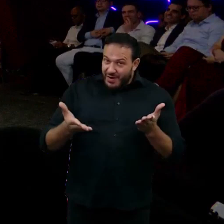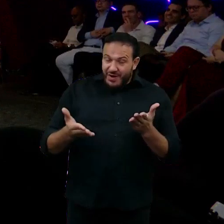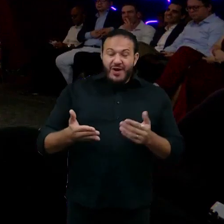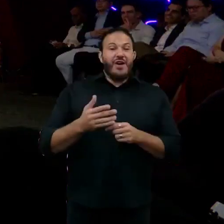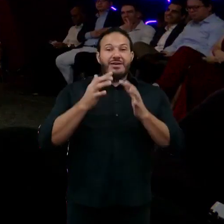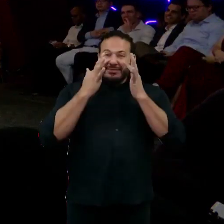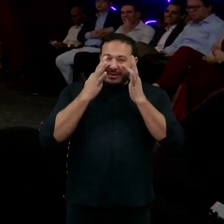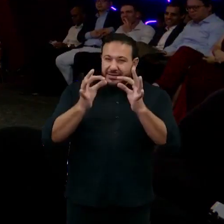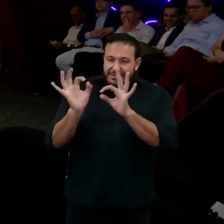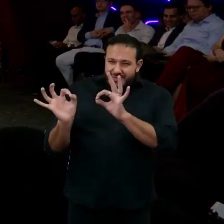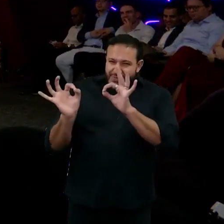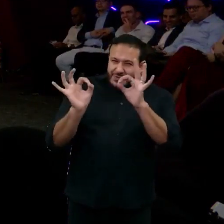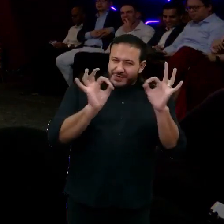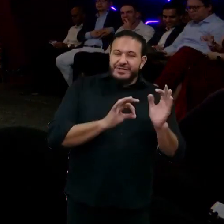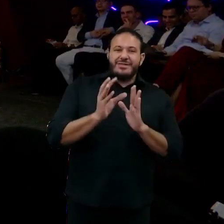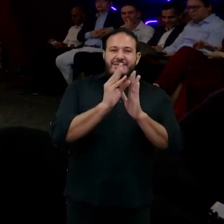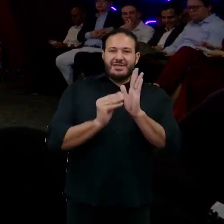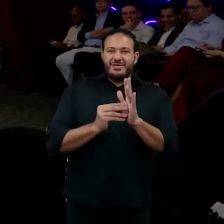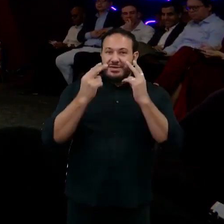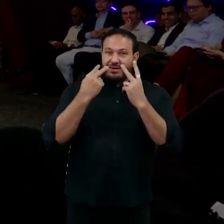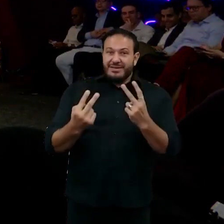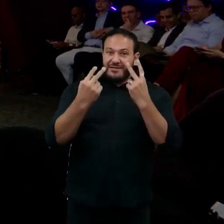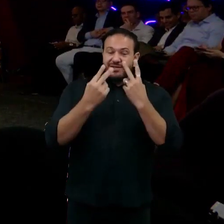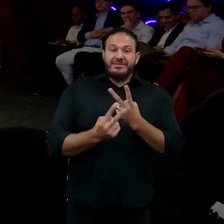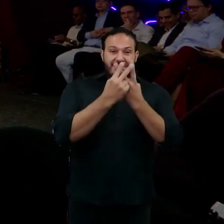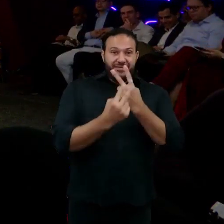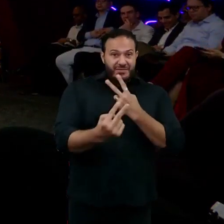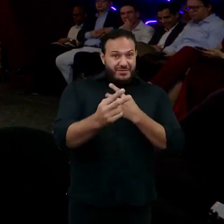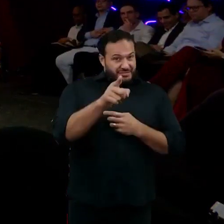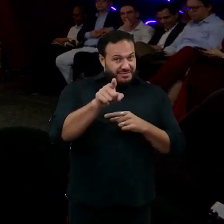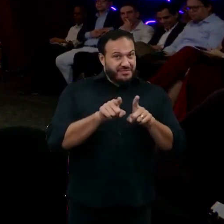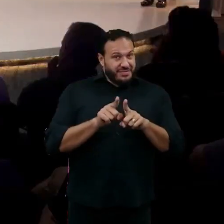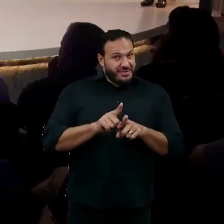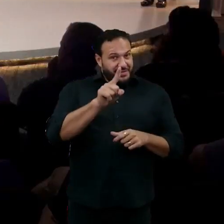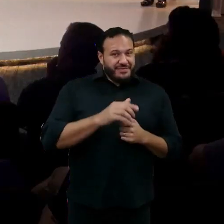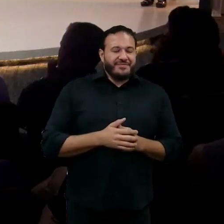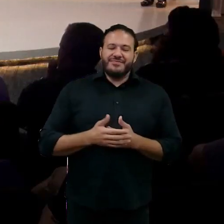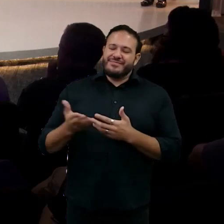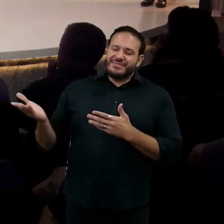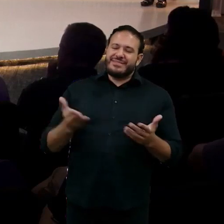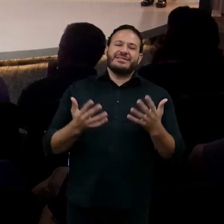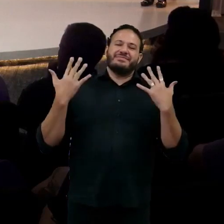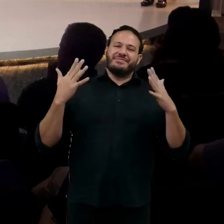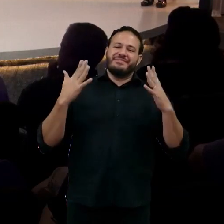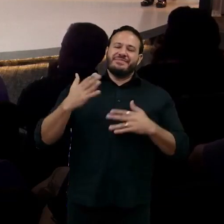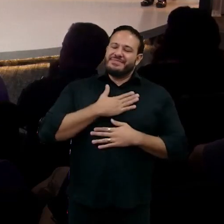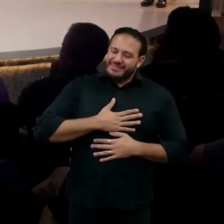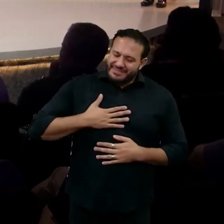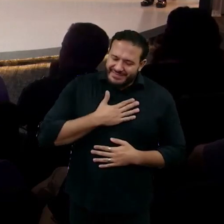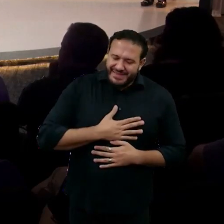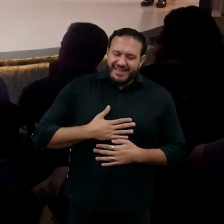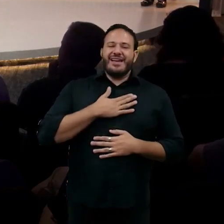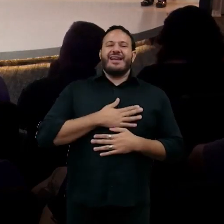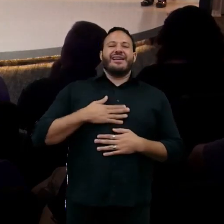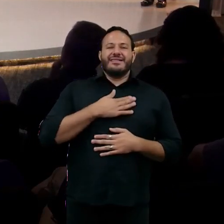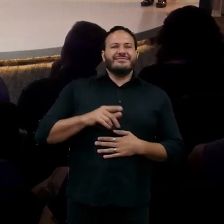conteúdo e a você que está nos acompanhando virtualmente também. Vamos receber com muita alegria e aquele calor